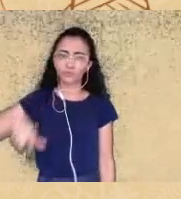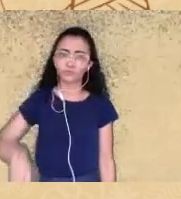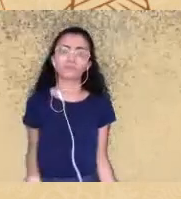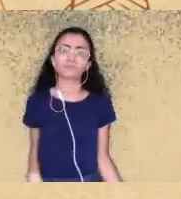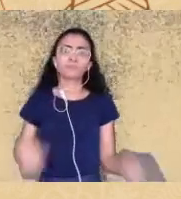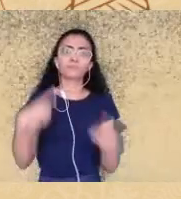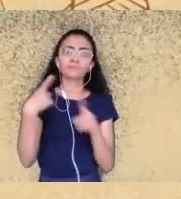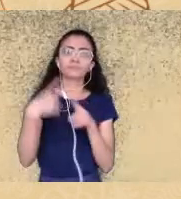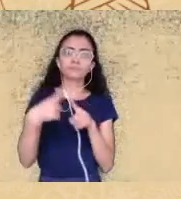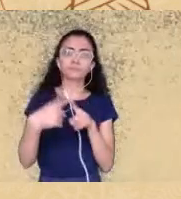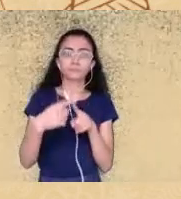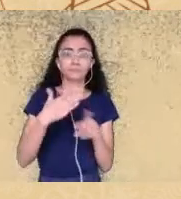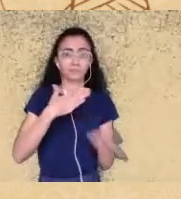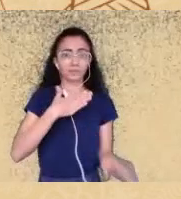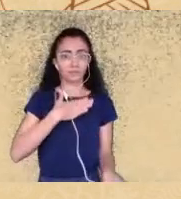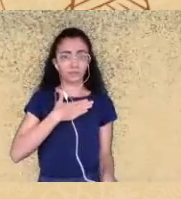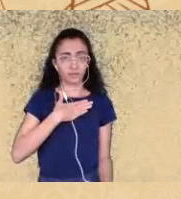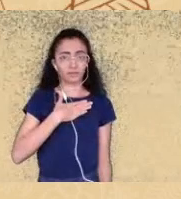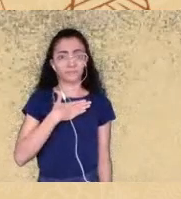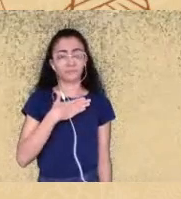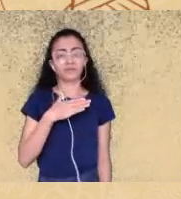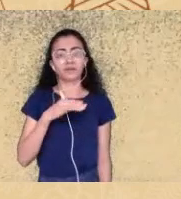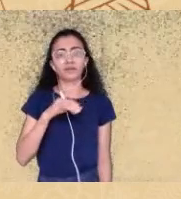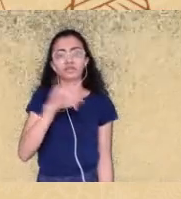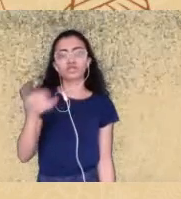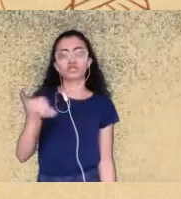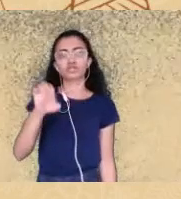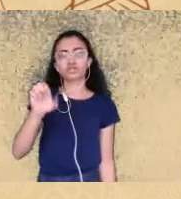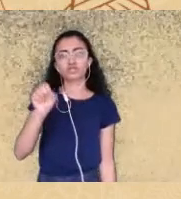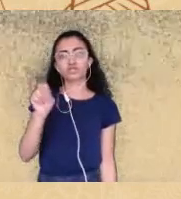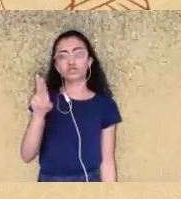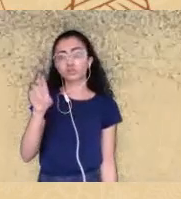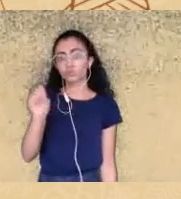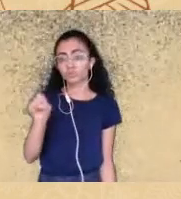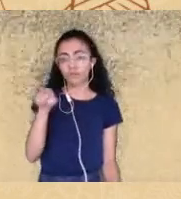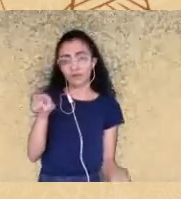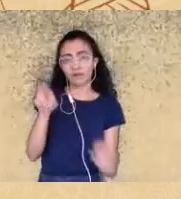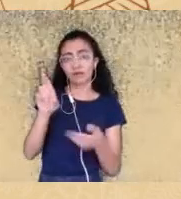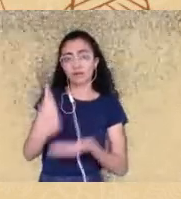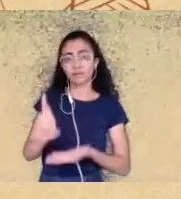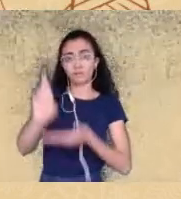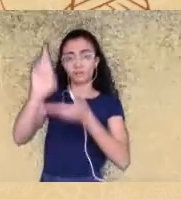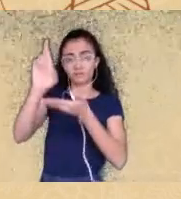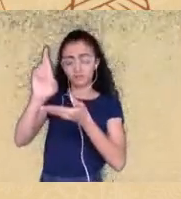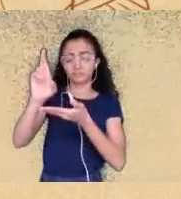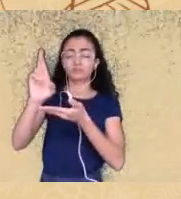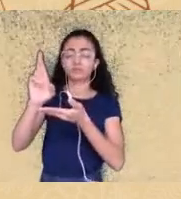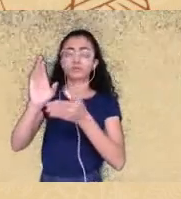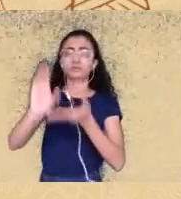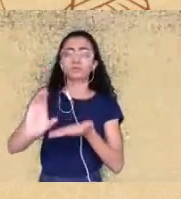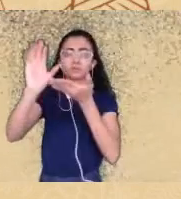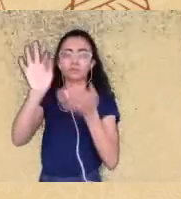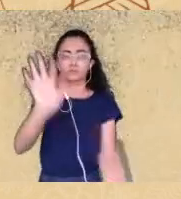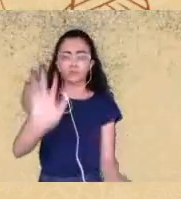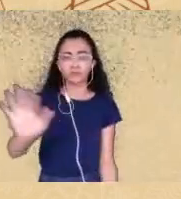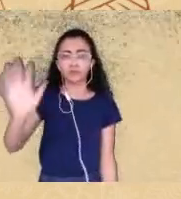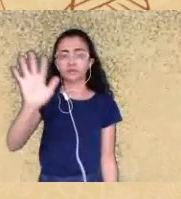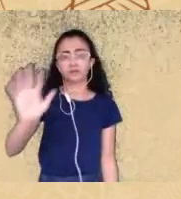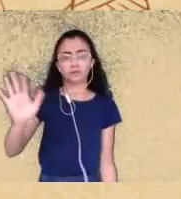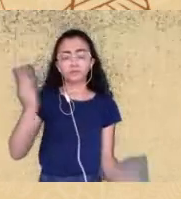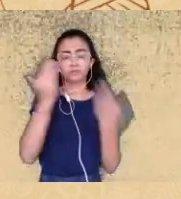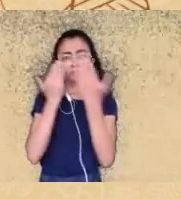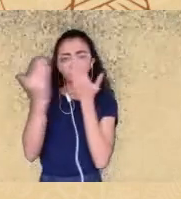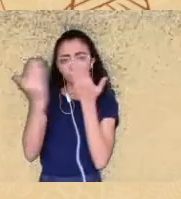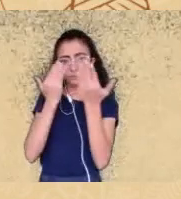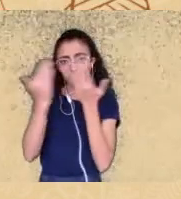falando da Jesus como representante do Conselho Federal de Psicologia Jesus nesse duplo lugar Jesus a